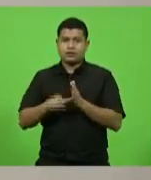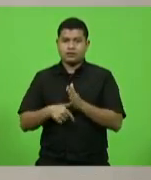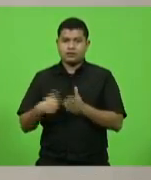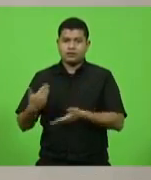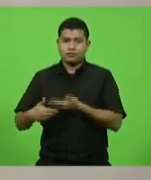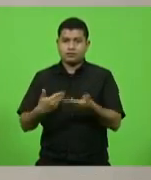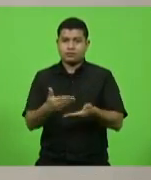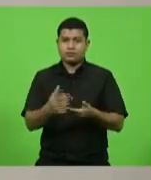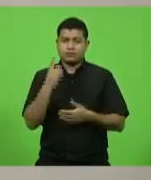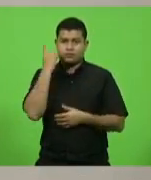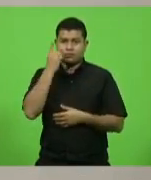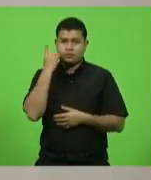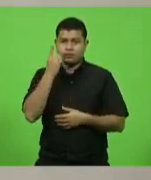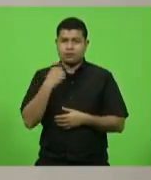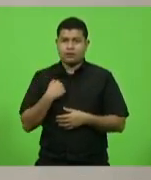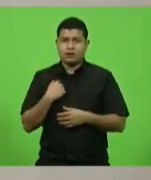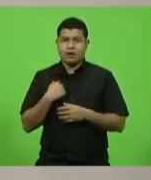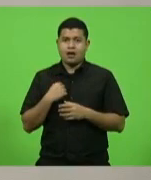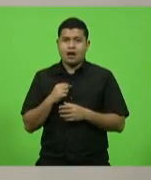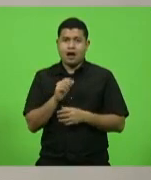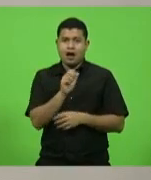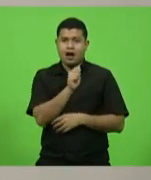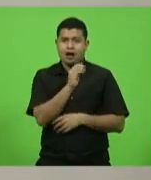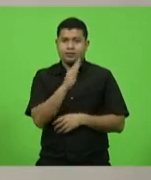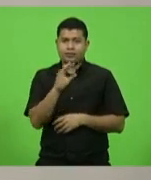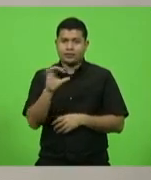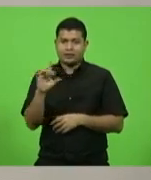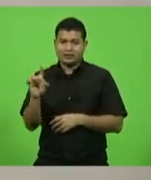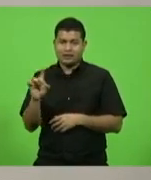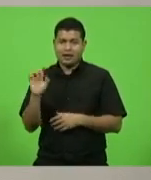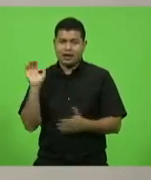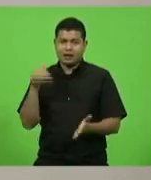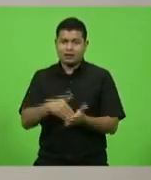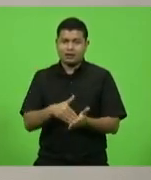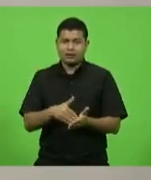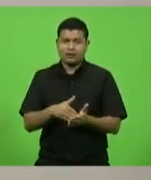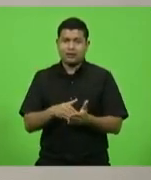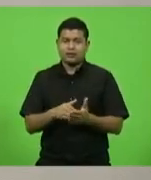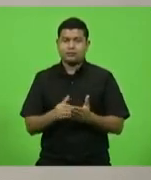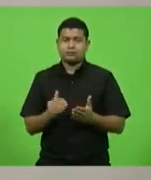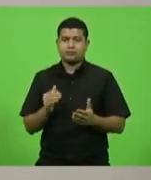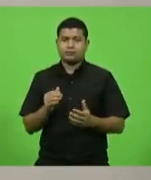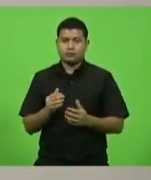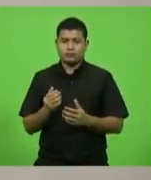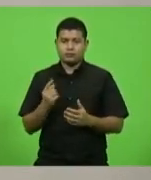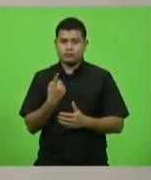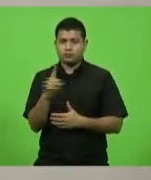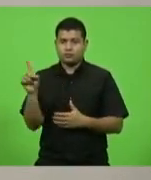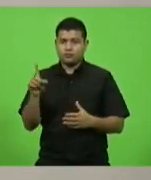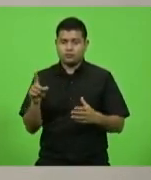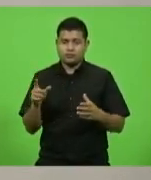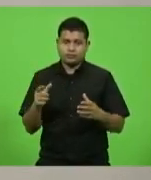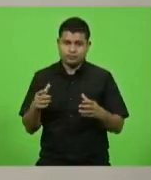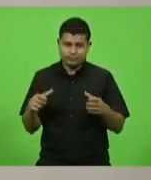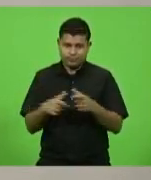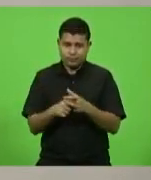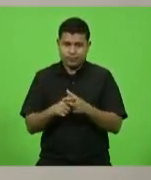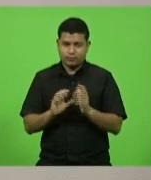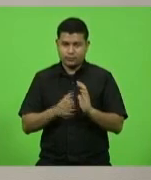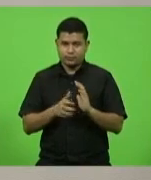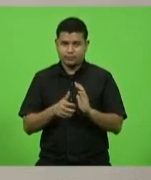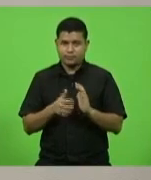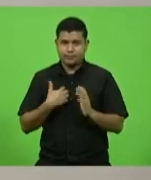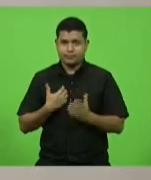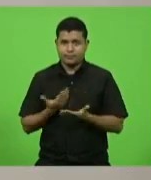deputados integrantes por ordem alfabética e assim sucessivamente até o partido com menor bancada. As vagas do Tribunal